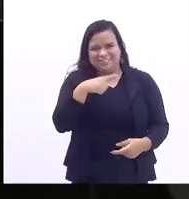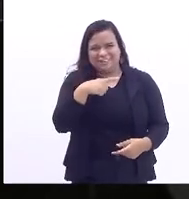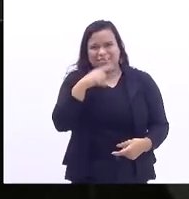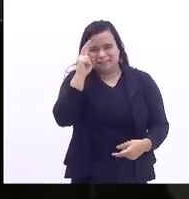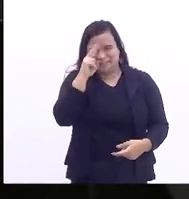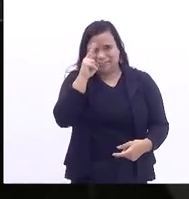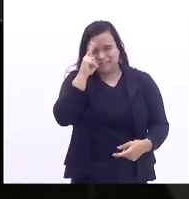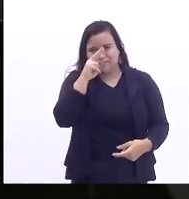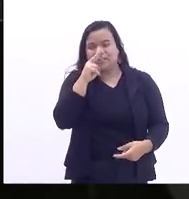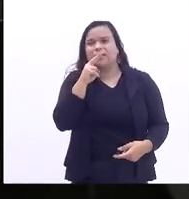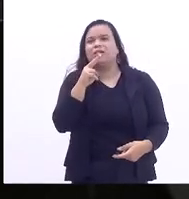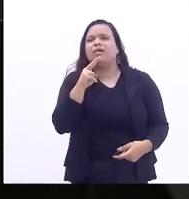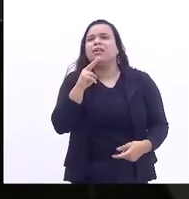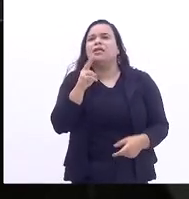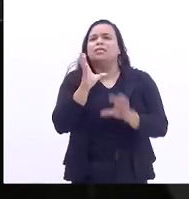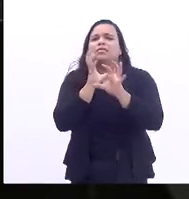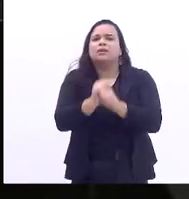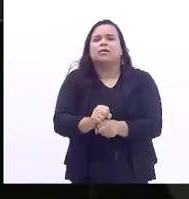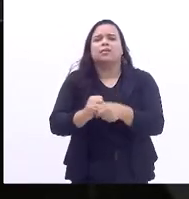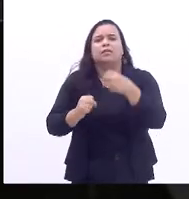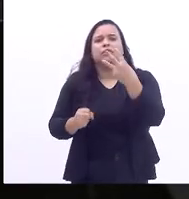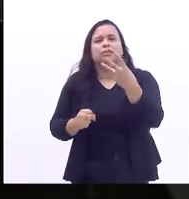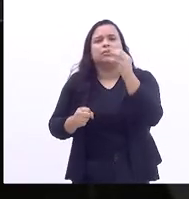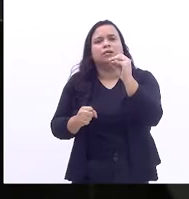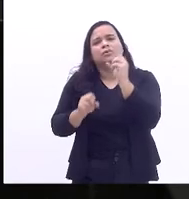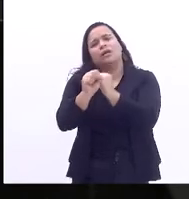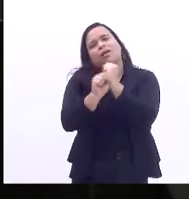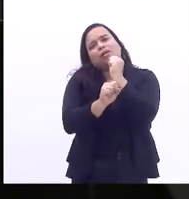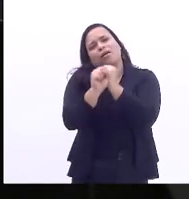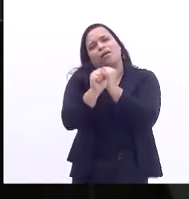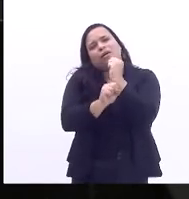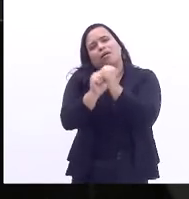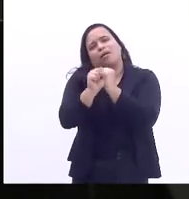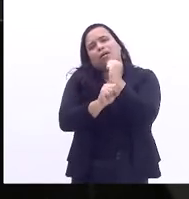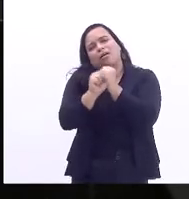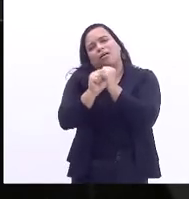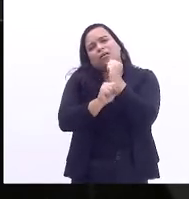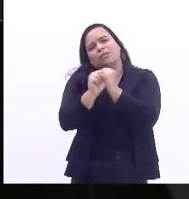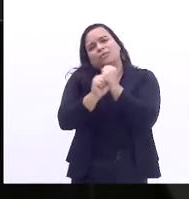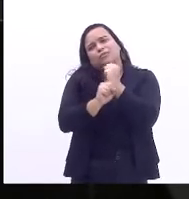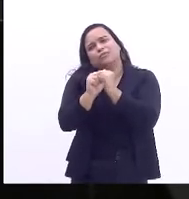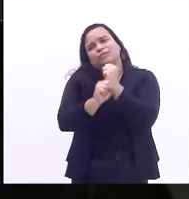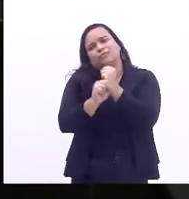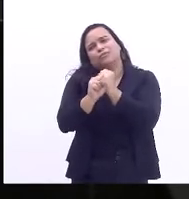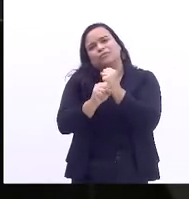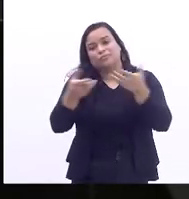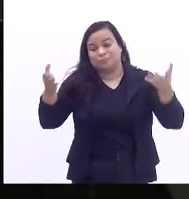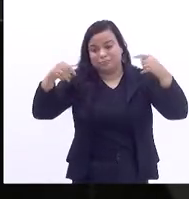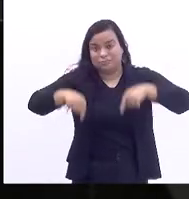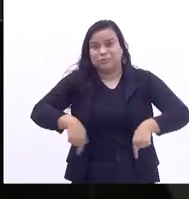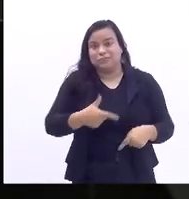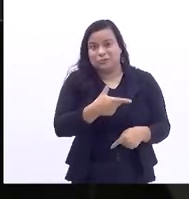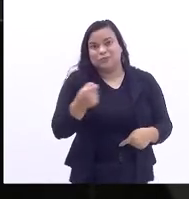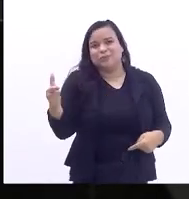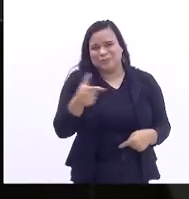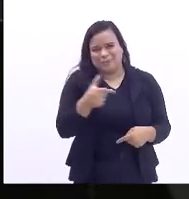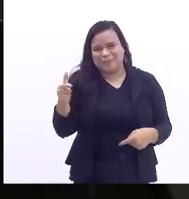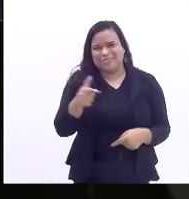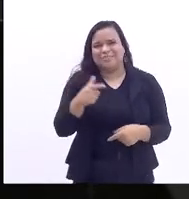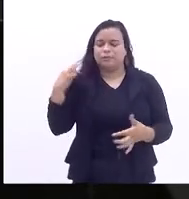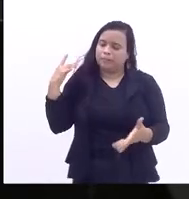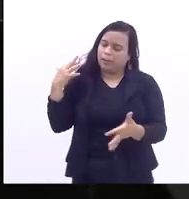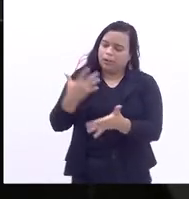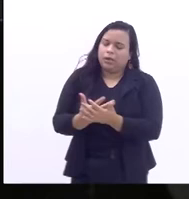e fazem 30 anos na Rio 92, nós estamos em 2022, passaram-se